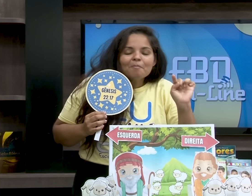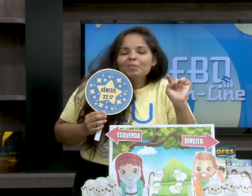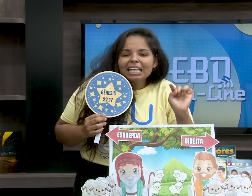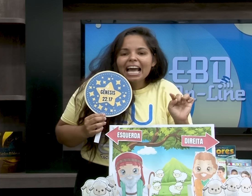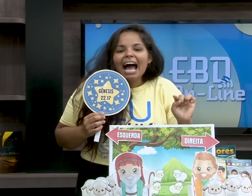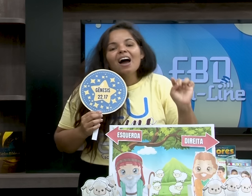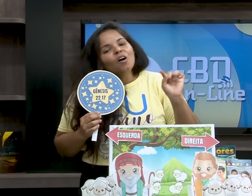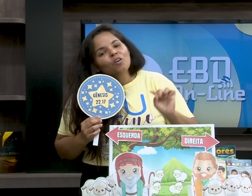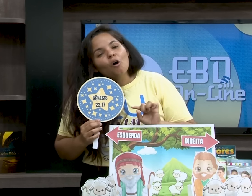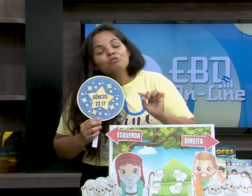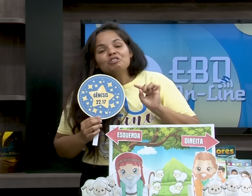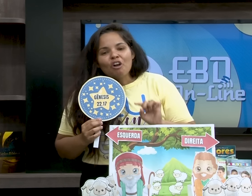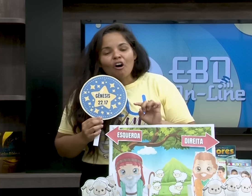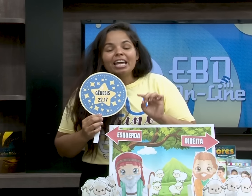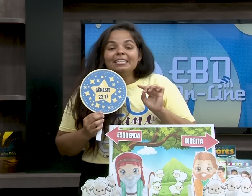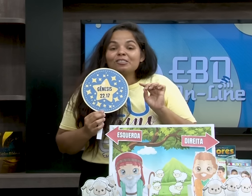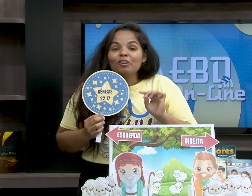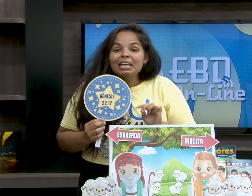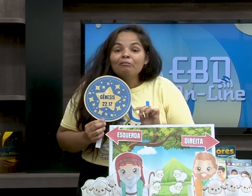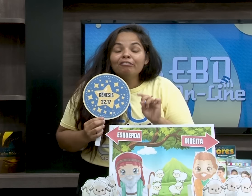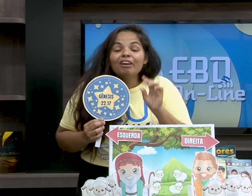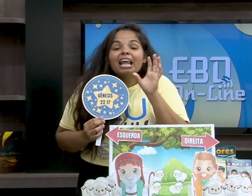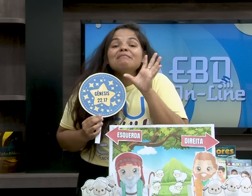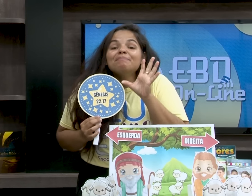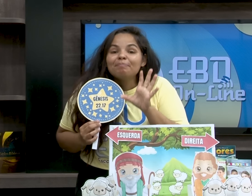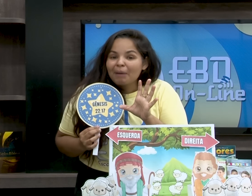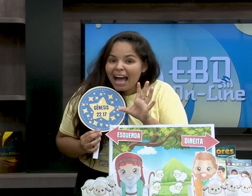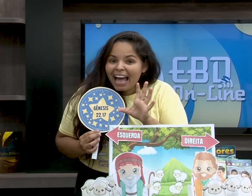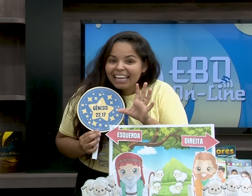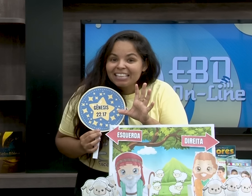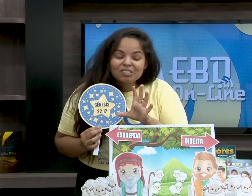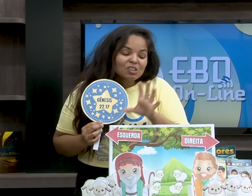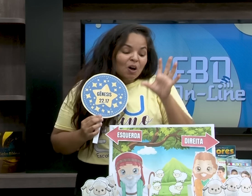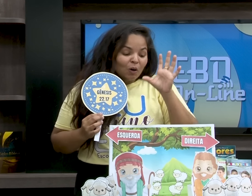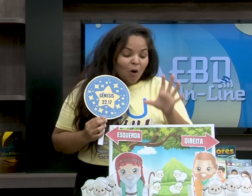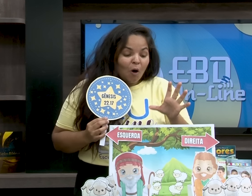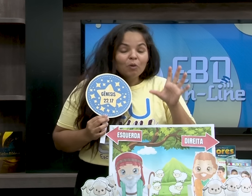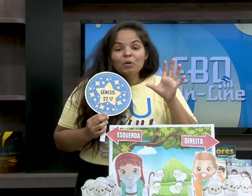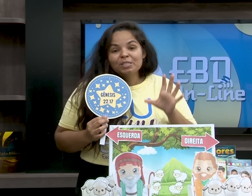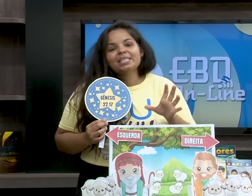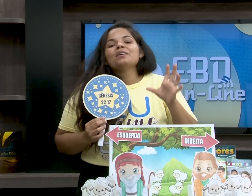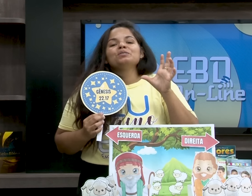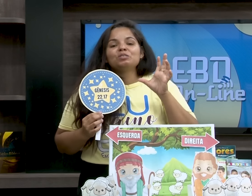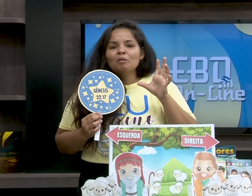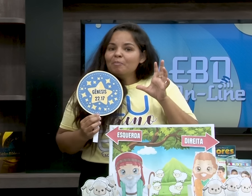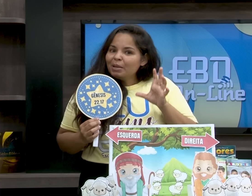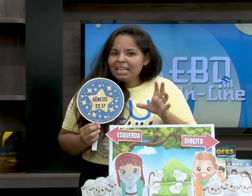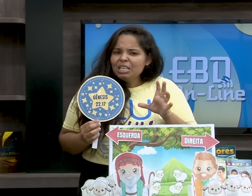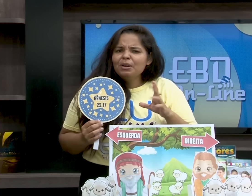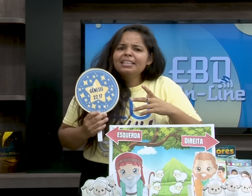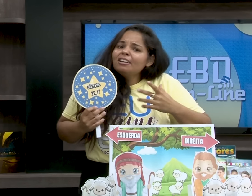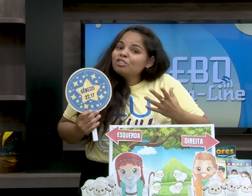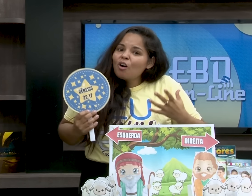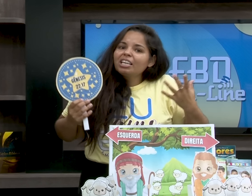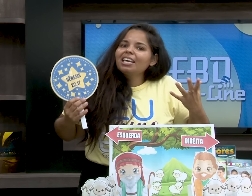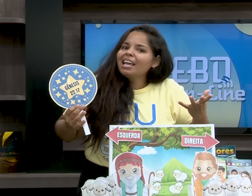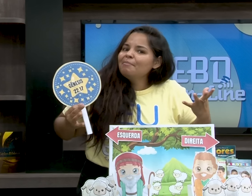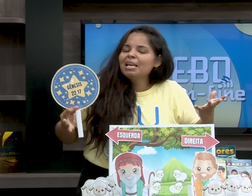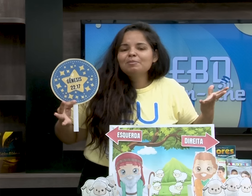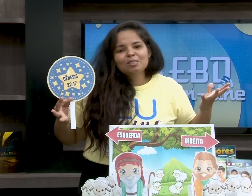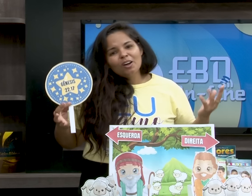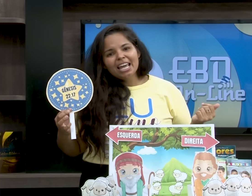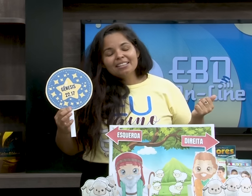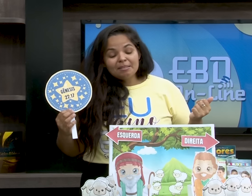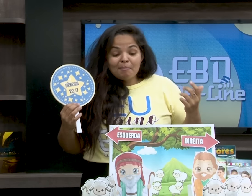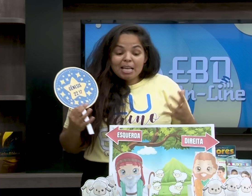não brigar com o Ló. Ele escolheu viver em paz com o seu sobrinho e deixou que